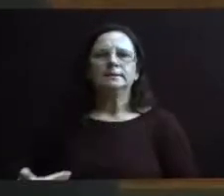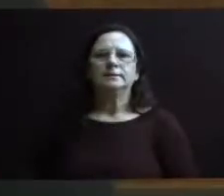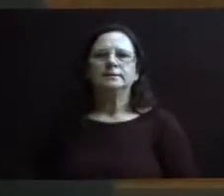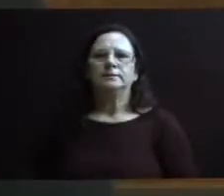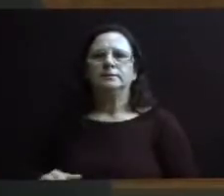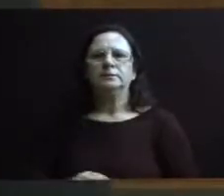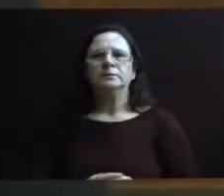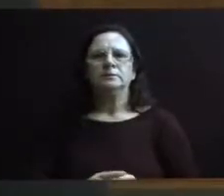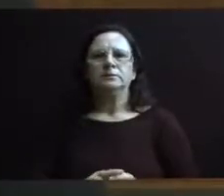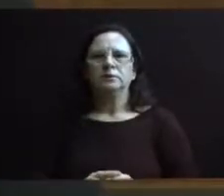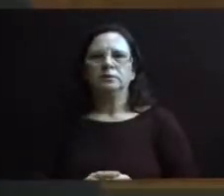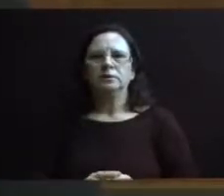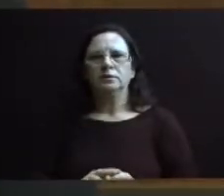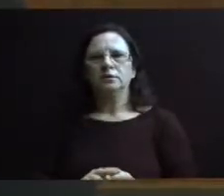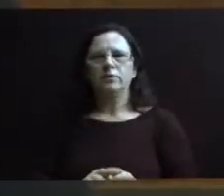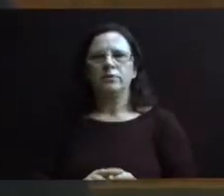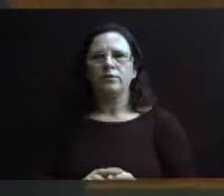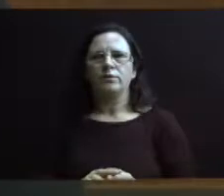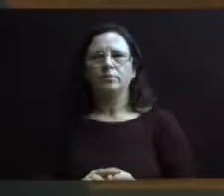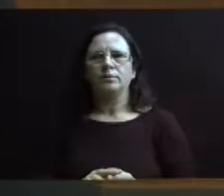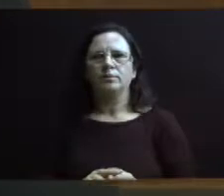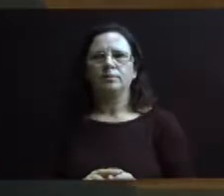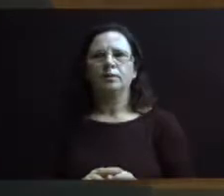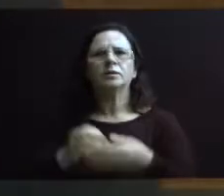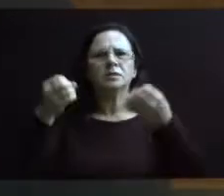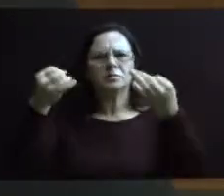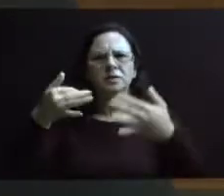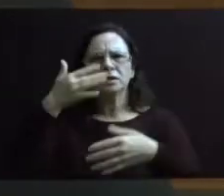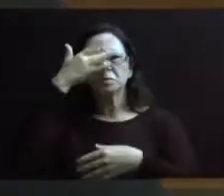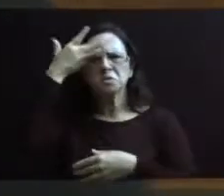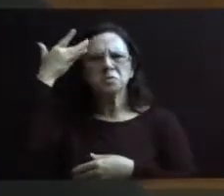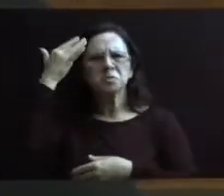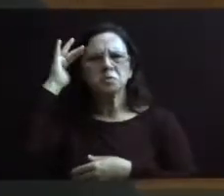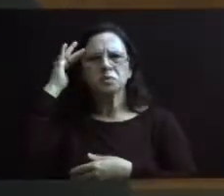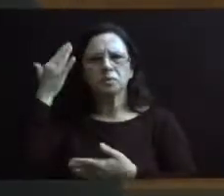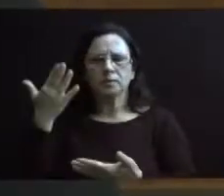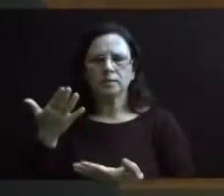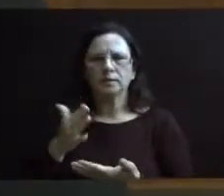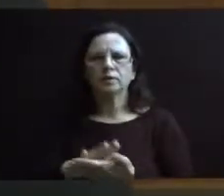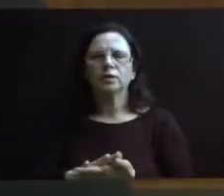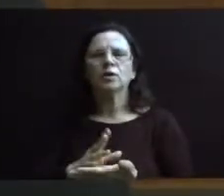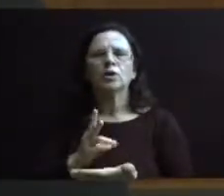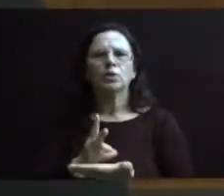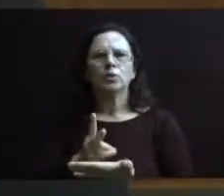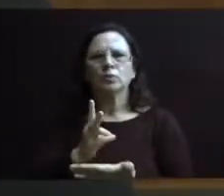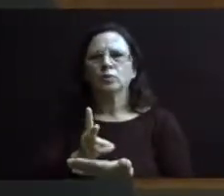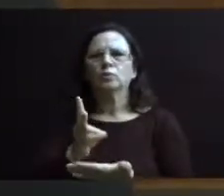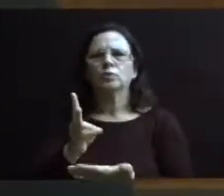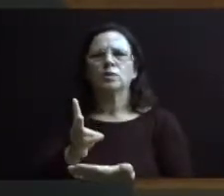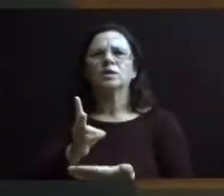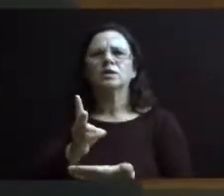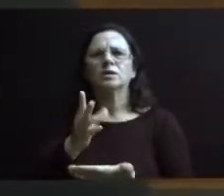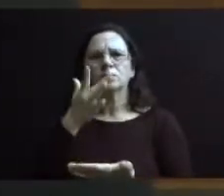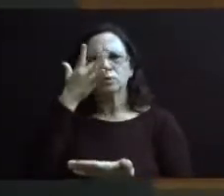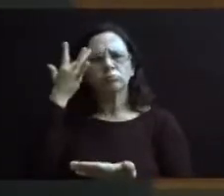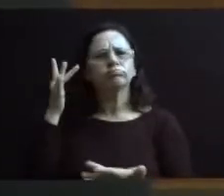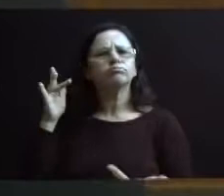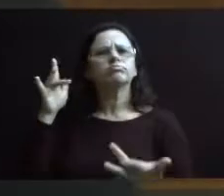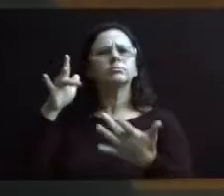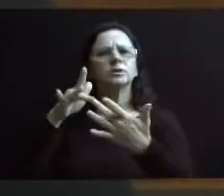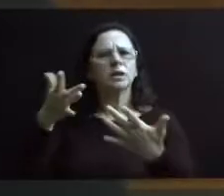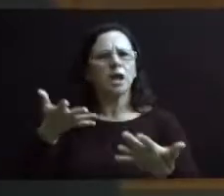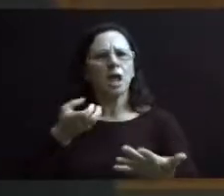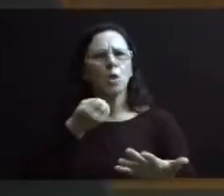isso, até para o esclarecimento na secretária. Verdade. Eu continuo reiterando que as pessoas têm que se apropriar desses